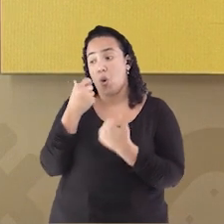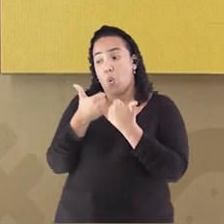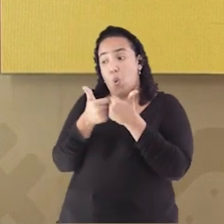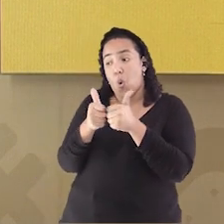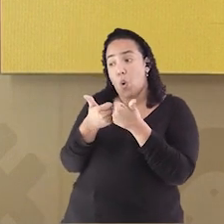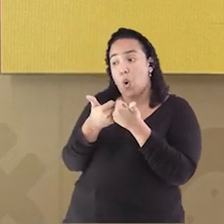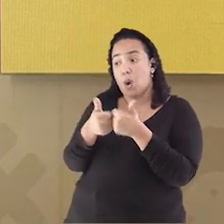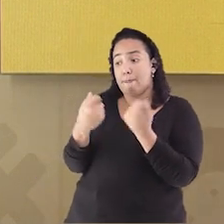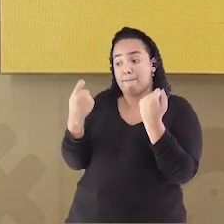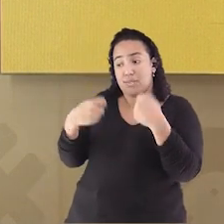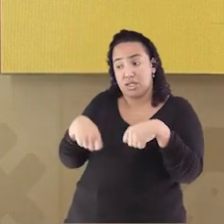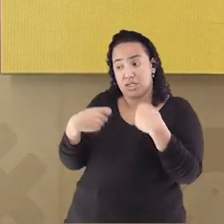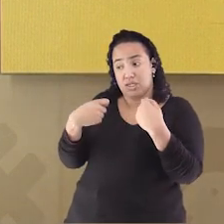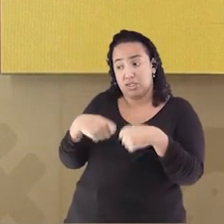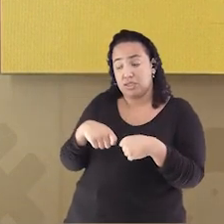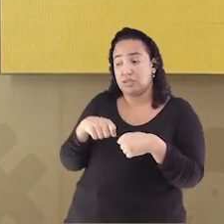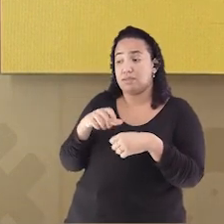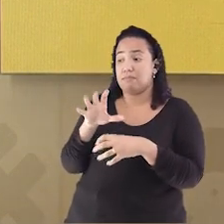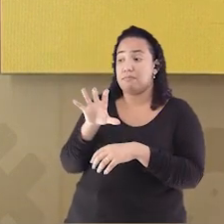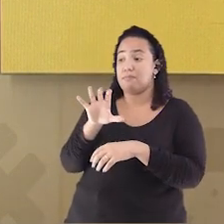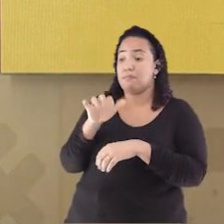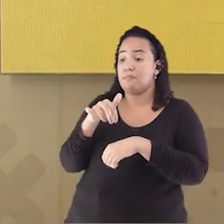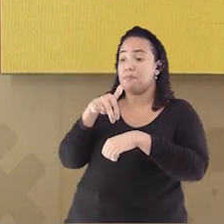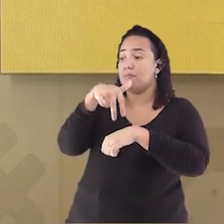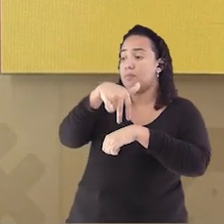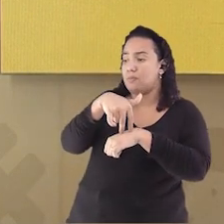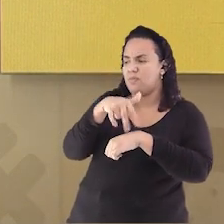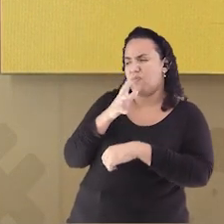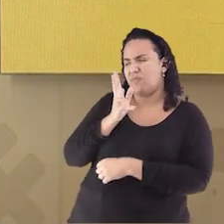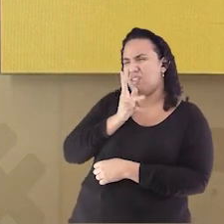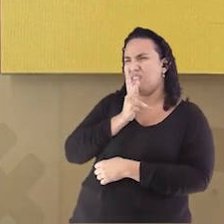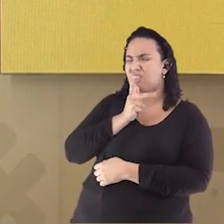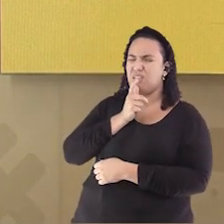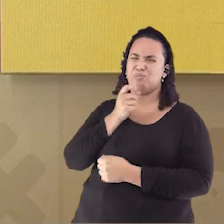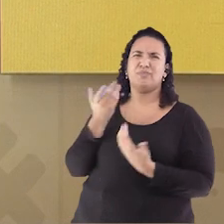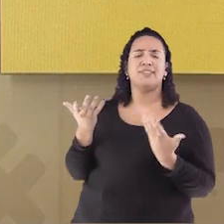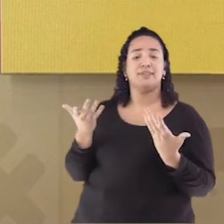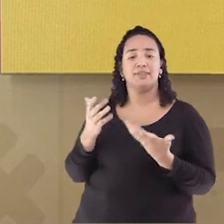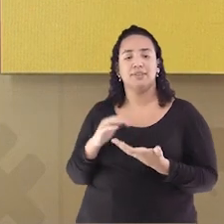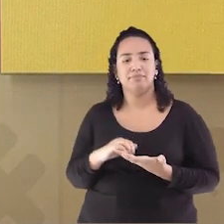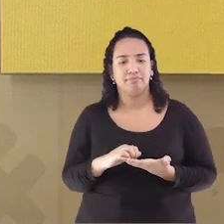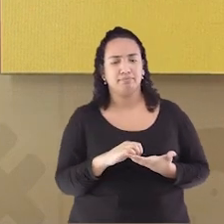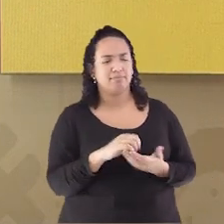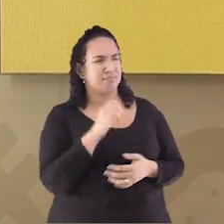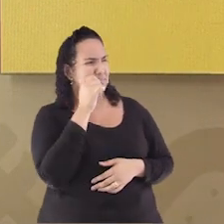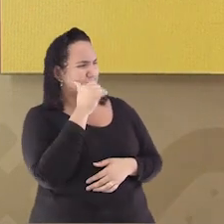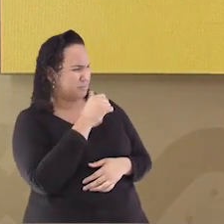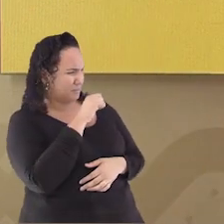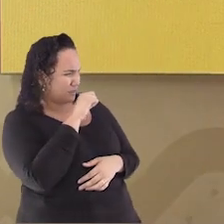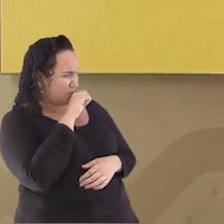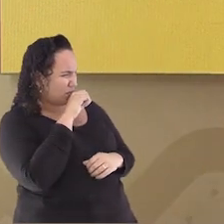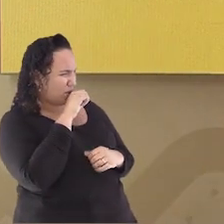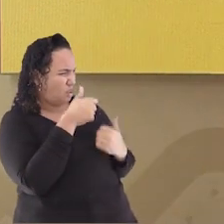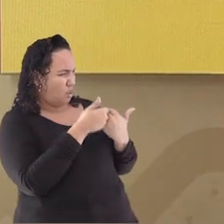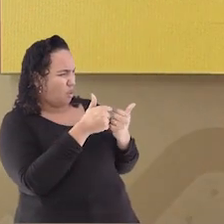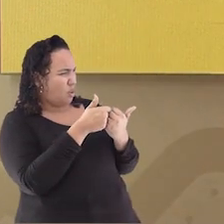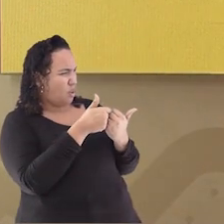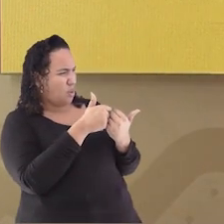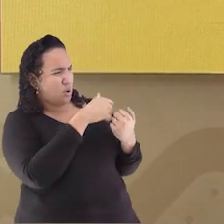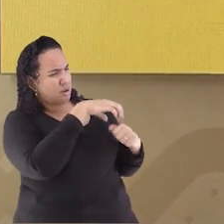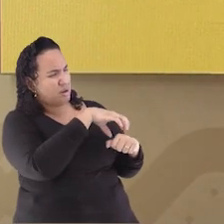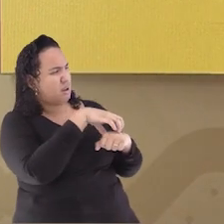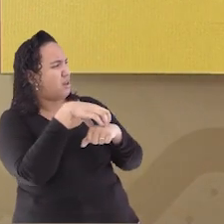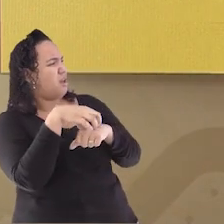ônibus Será que vai demorar? Mas que ônibus, mamãe? Nós teremos que tomar